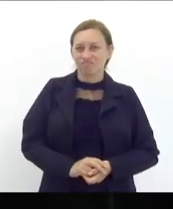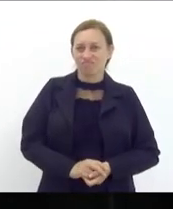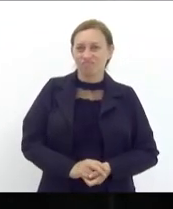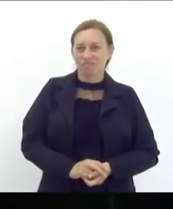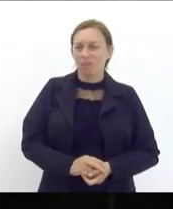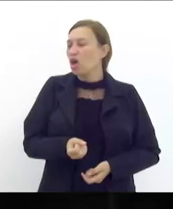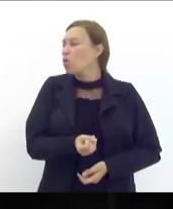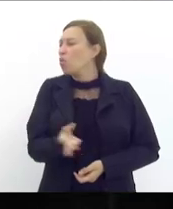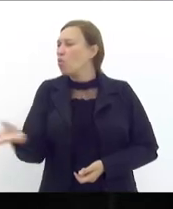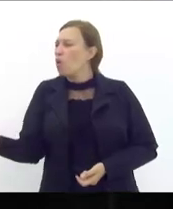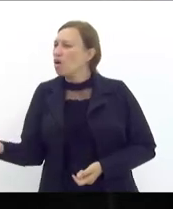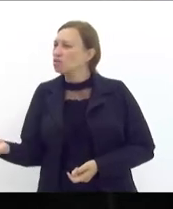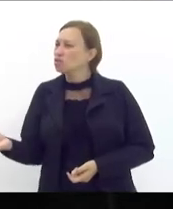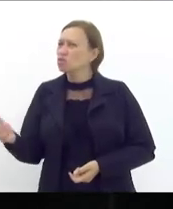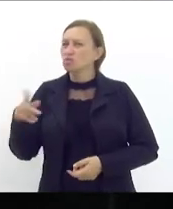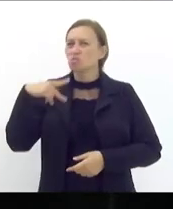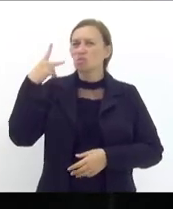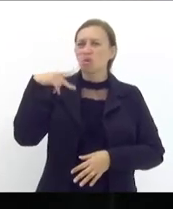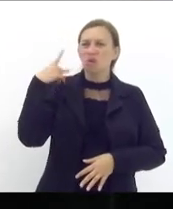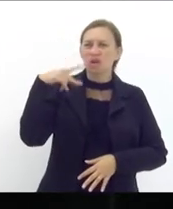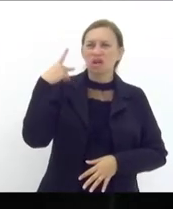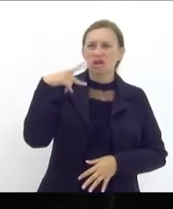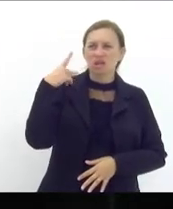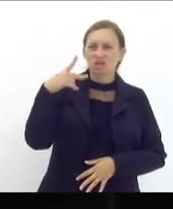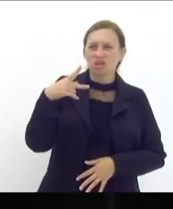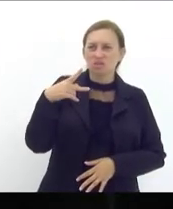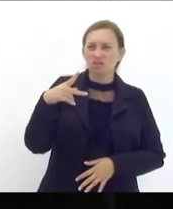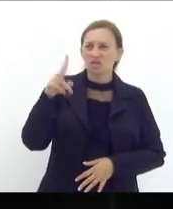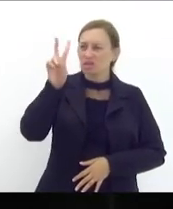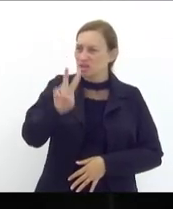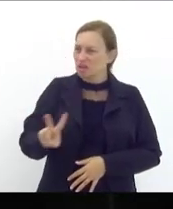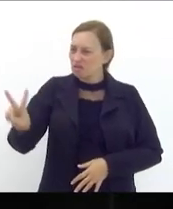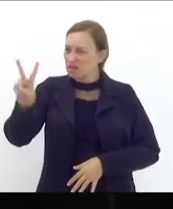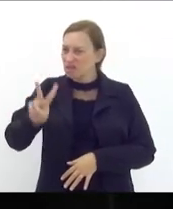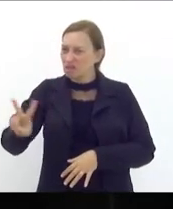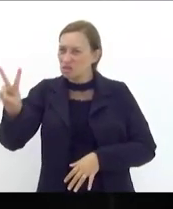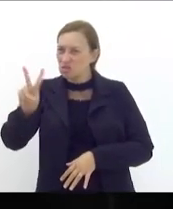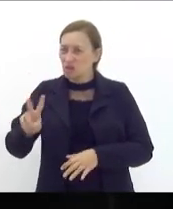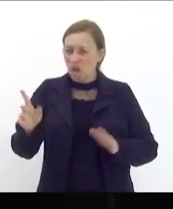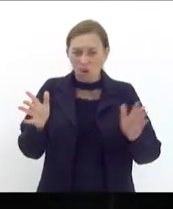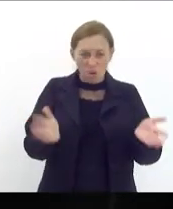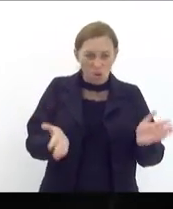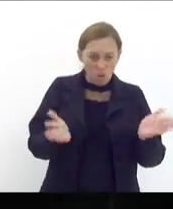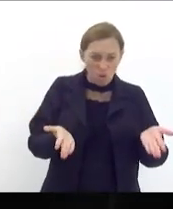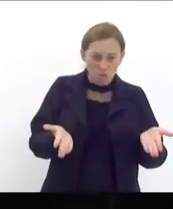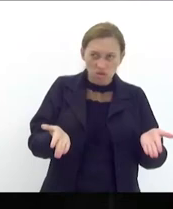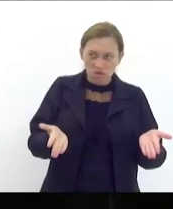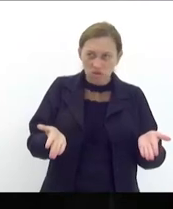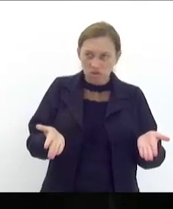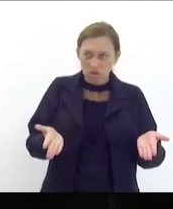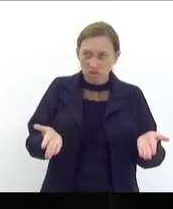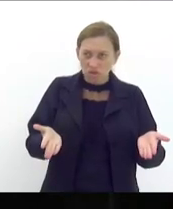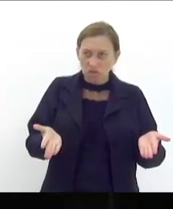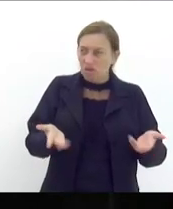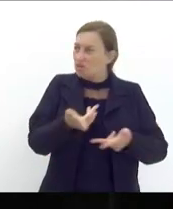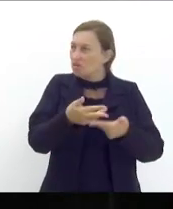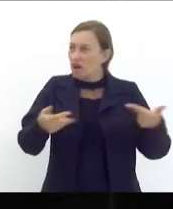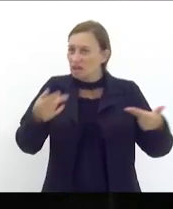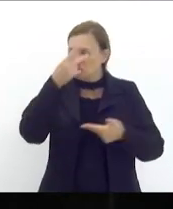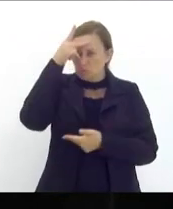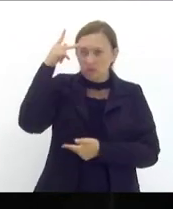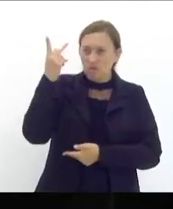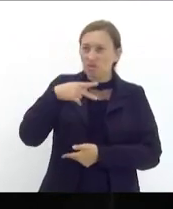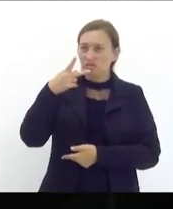quantos e quantos políticos nesse momento na Venezuela a Venezuela hoje é considerada por muitos uma